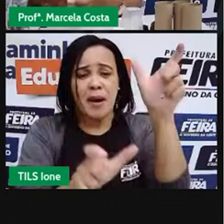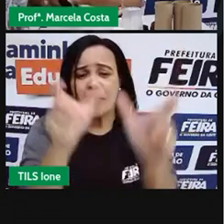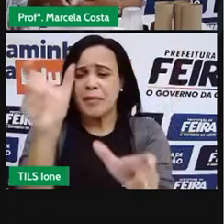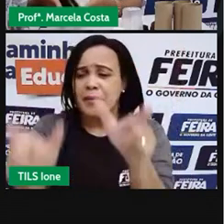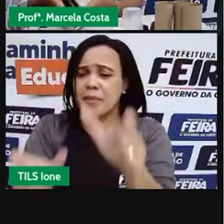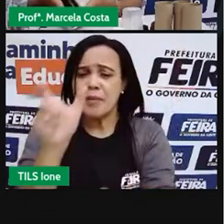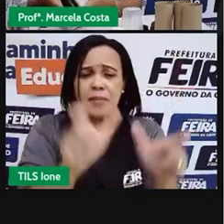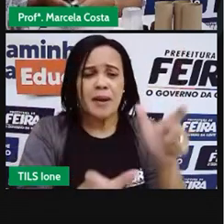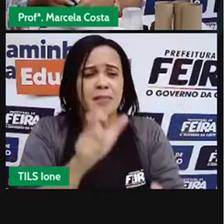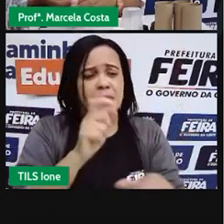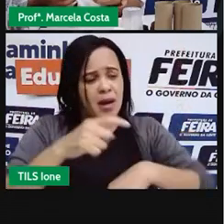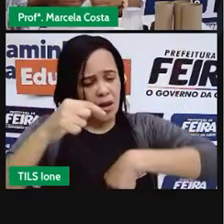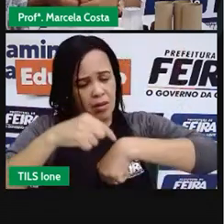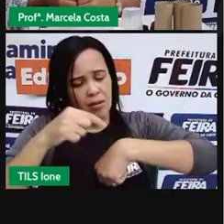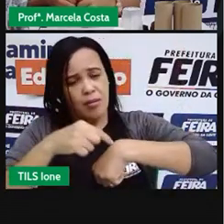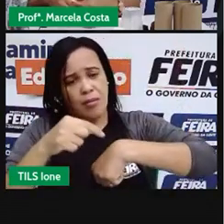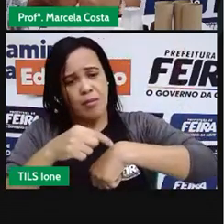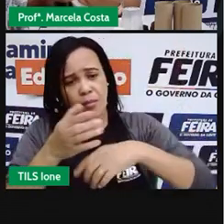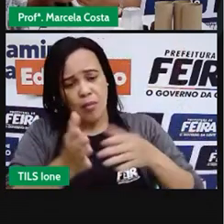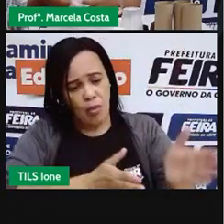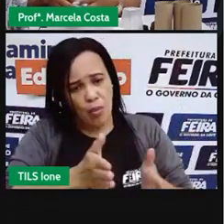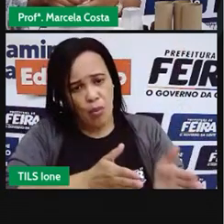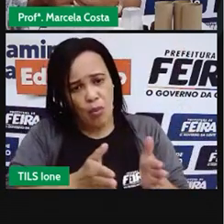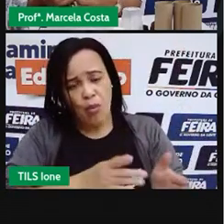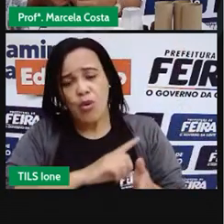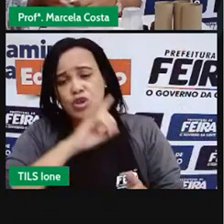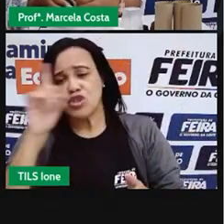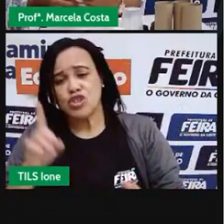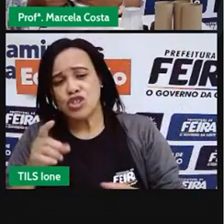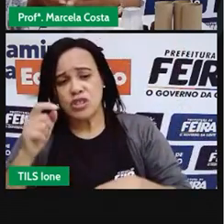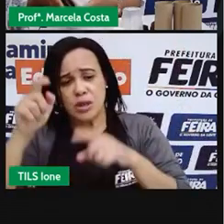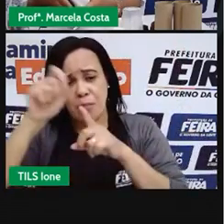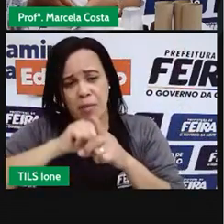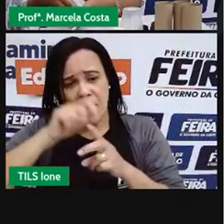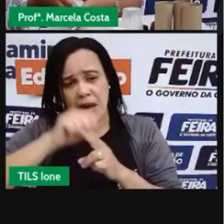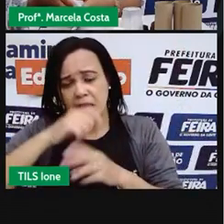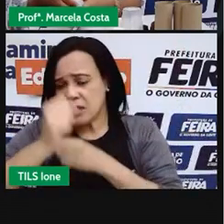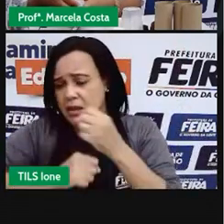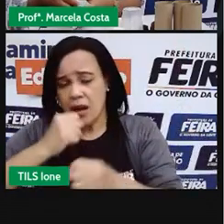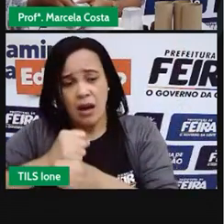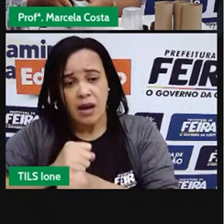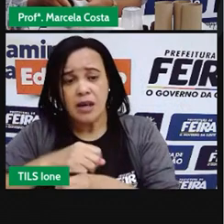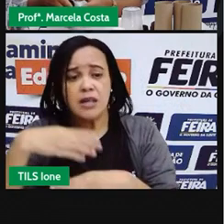aconteceu, né, se foi um intervalo de dias, de meios, de anos.